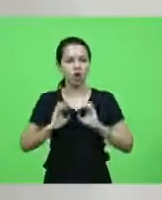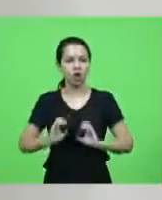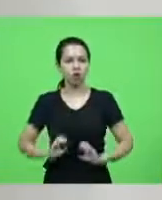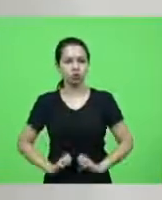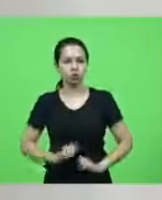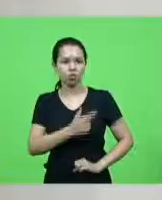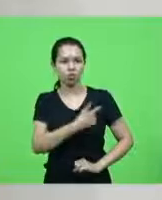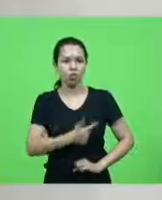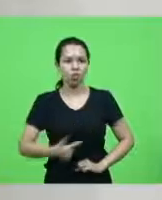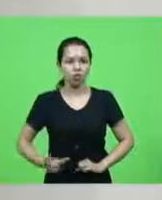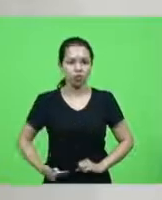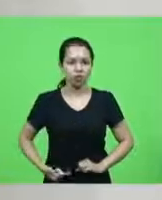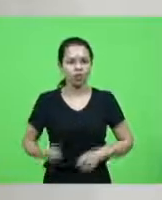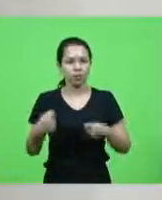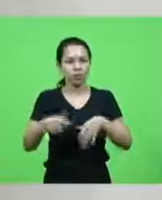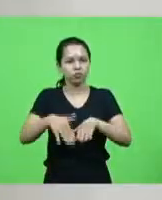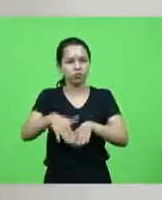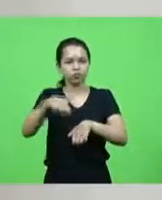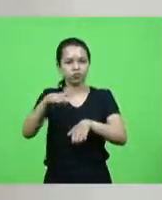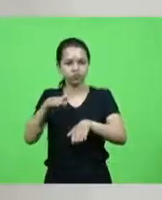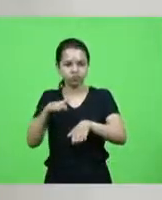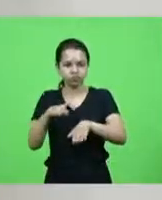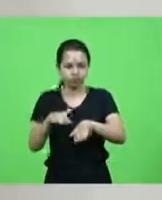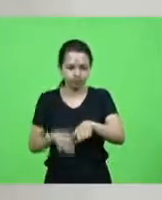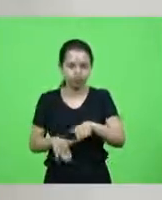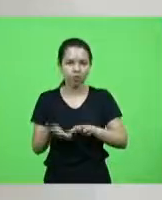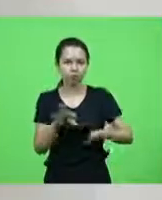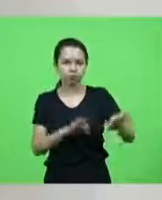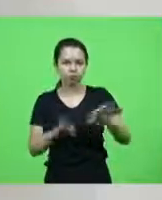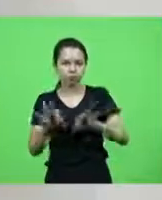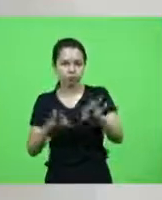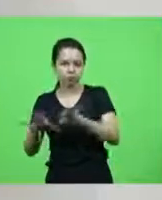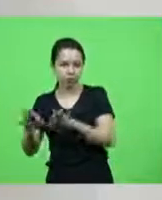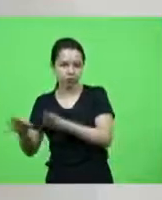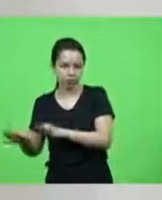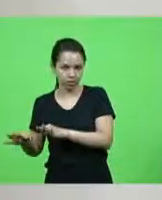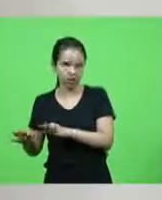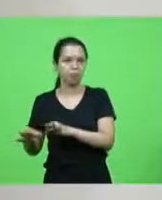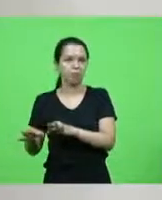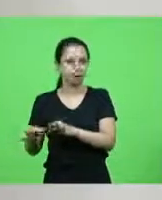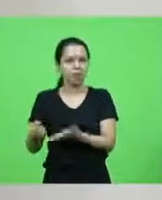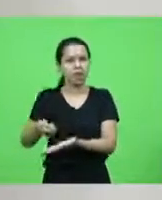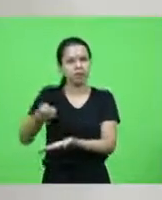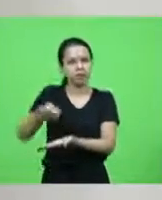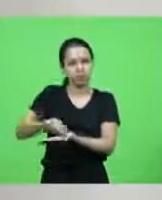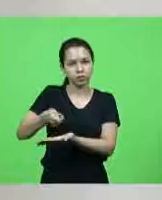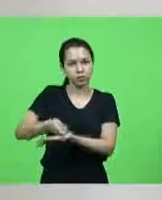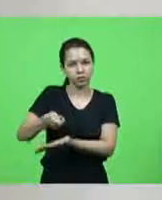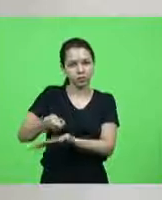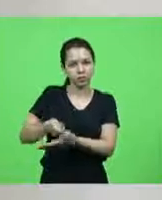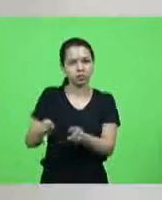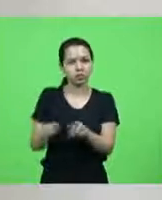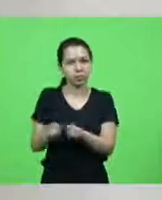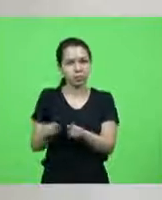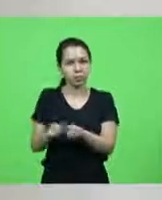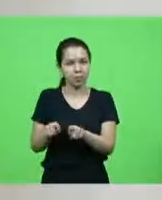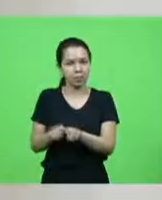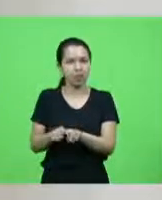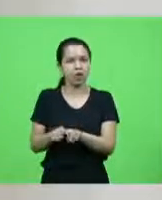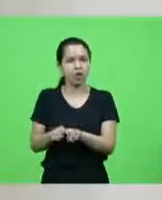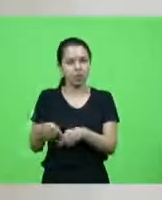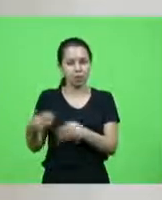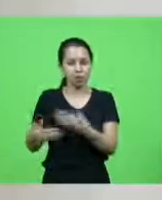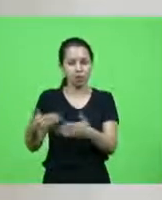dê um passo atrás e reestabeleça como exigibilidade também para esse processo de concessão